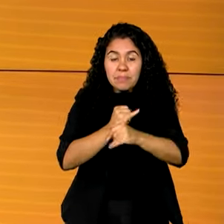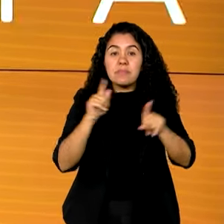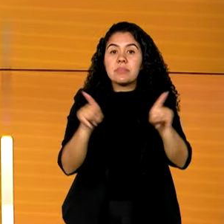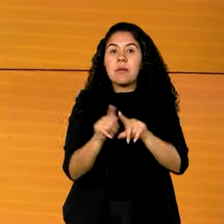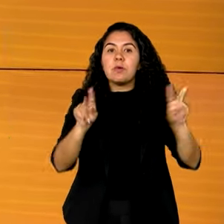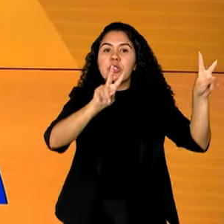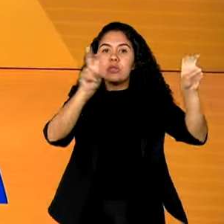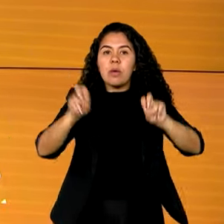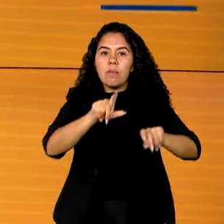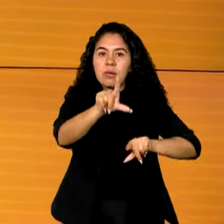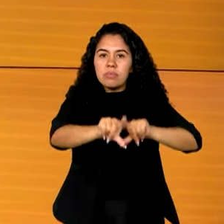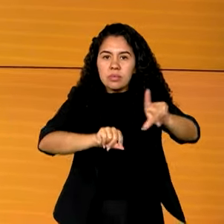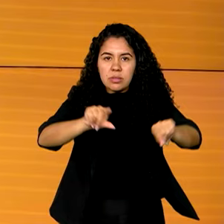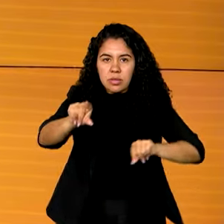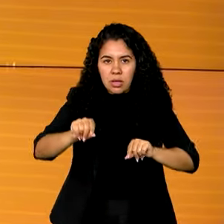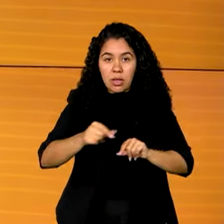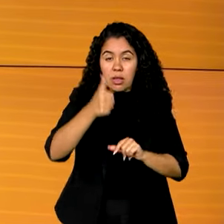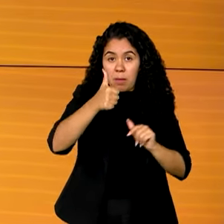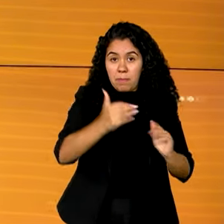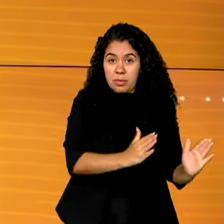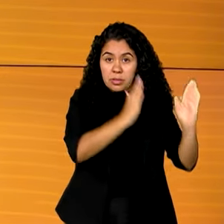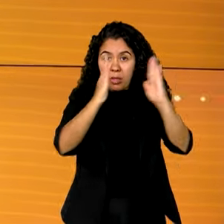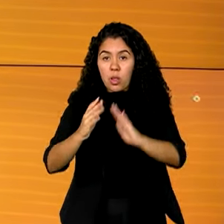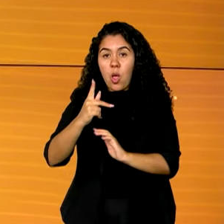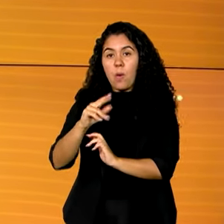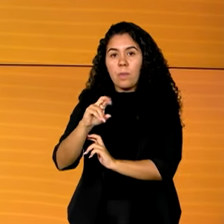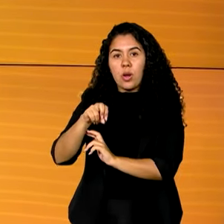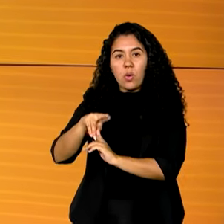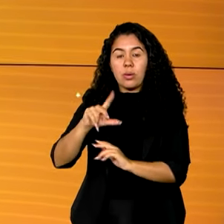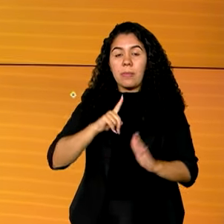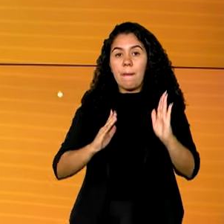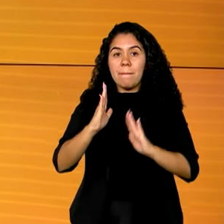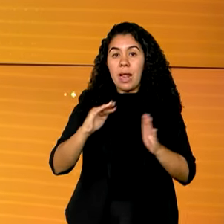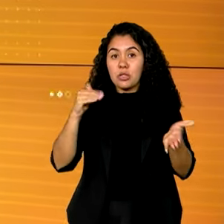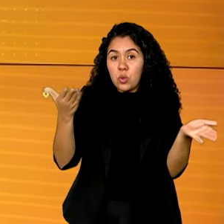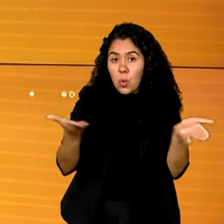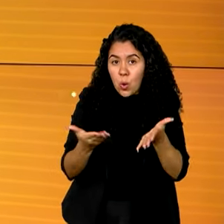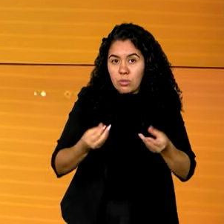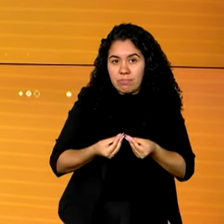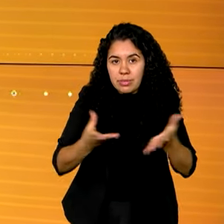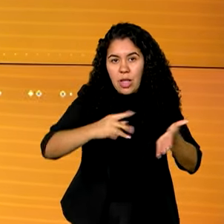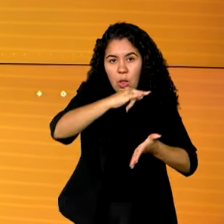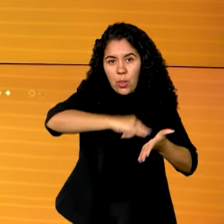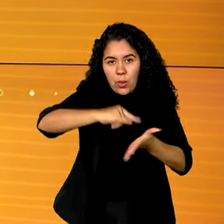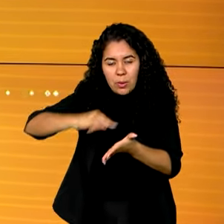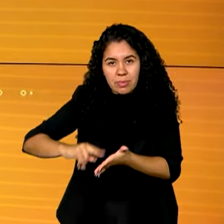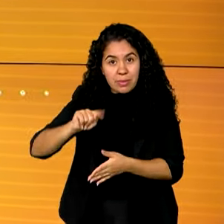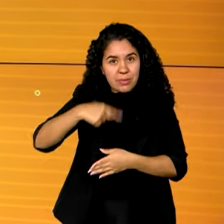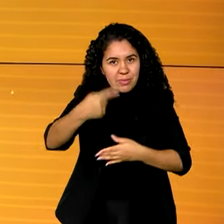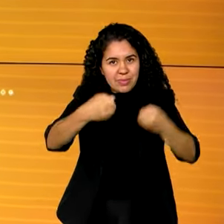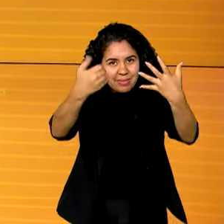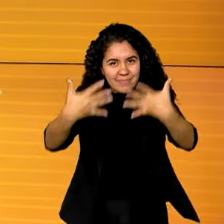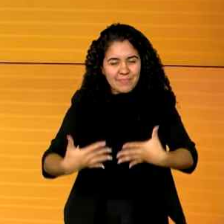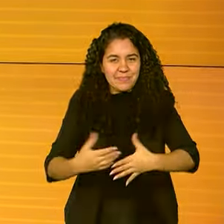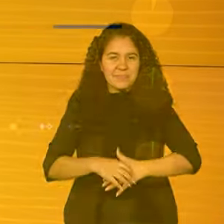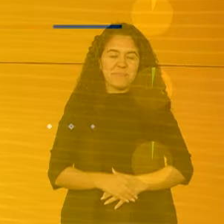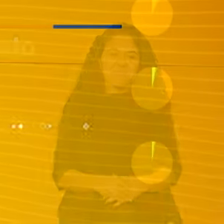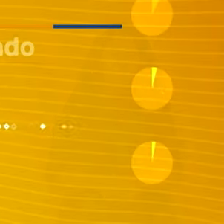-selecionados na segunda chamada do ProUni, tem até hoje para entregar a documentação. A gente volta já já.